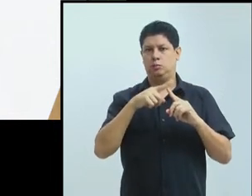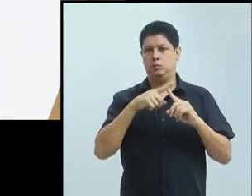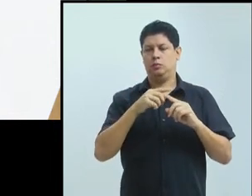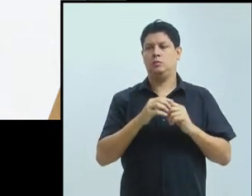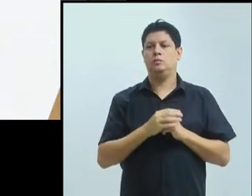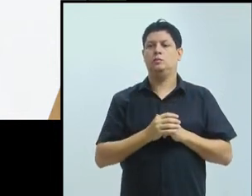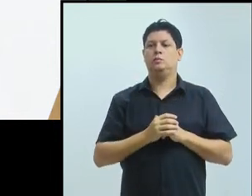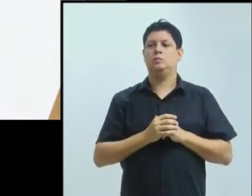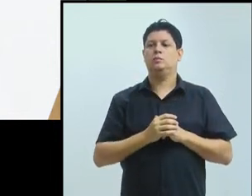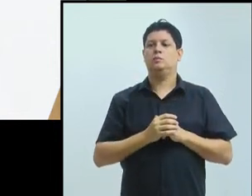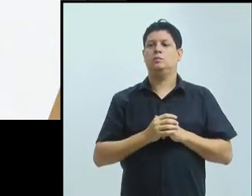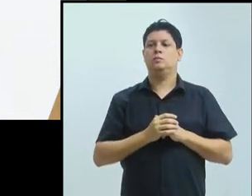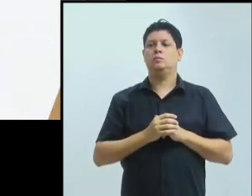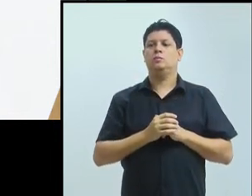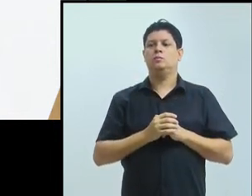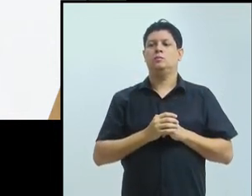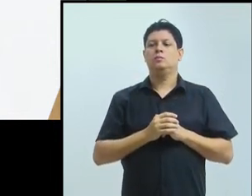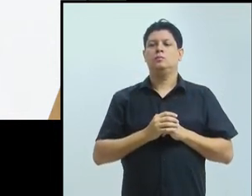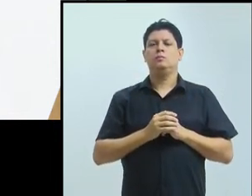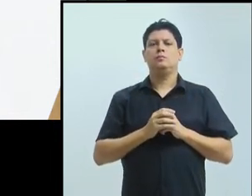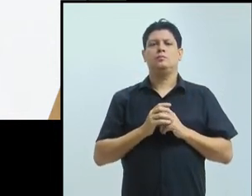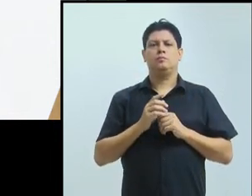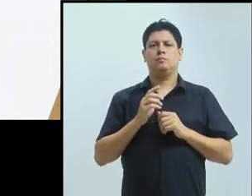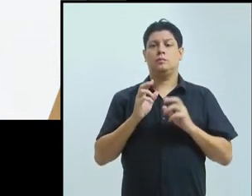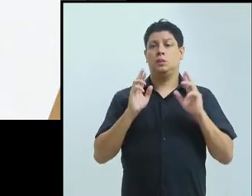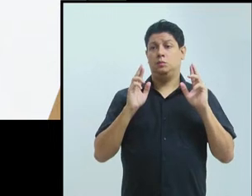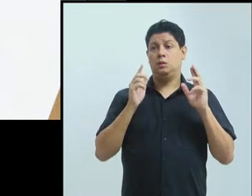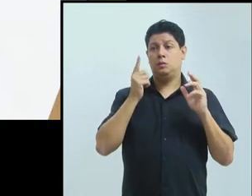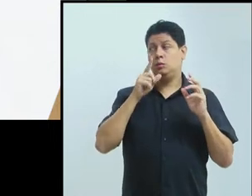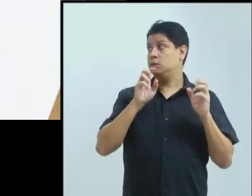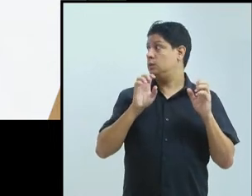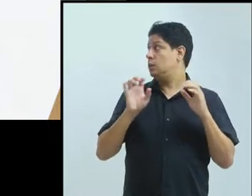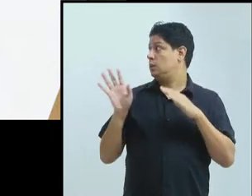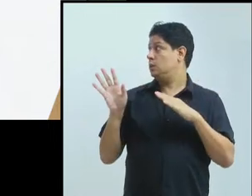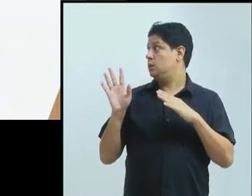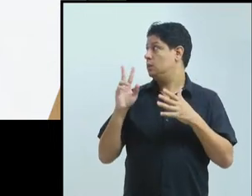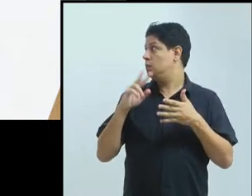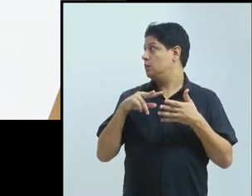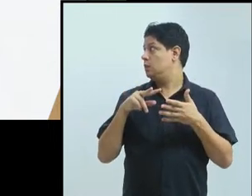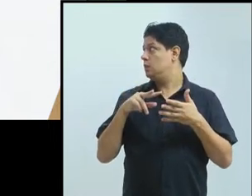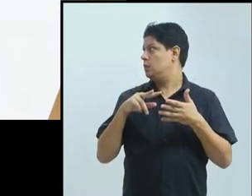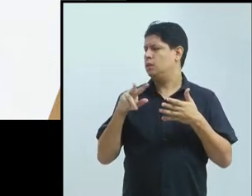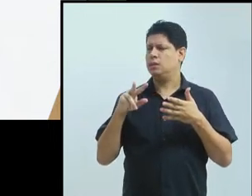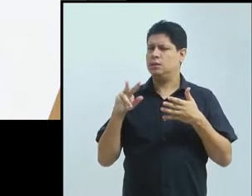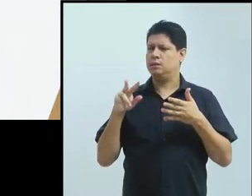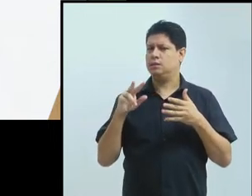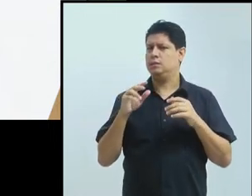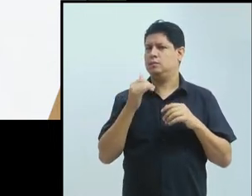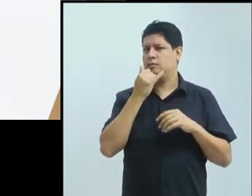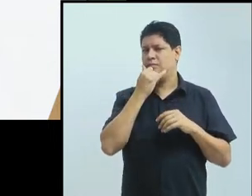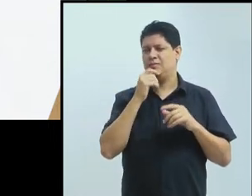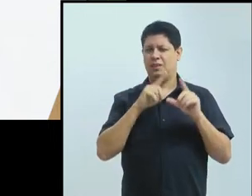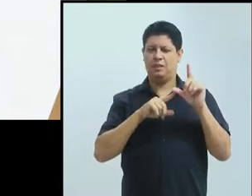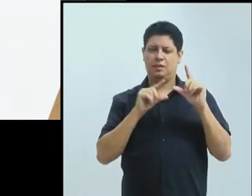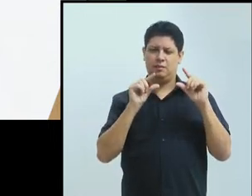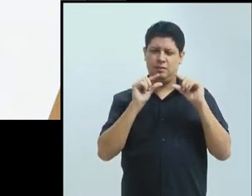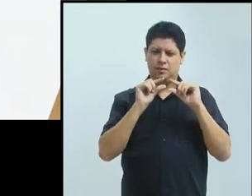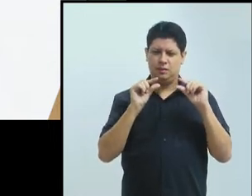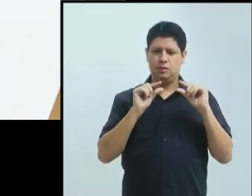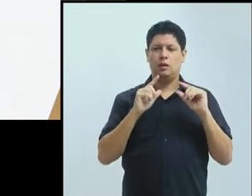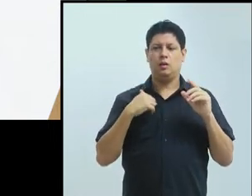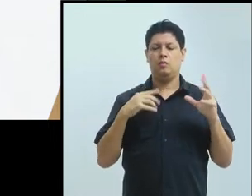vocês estejam enxergando. Mas eu vou resumir. Esse quadro, que parece que está muito pequena a letra,